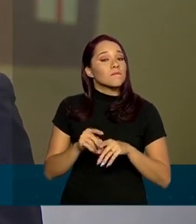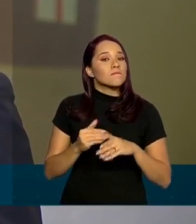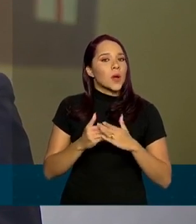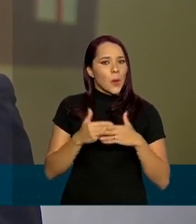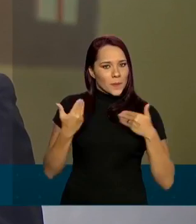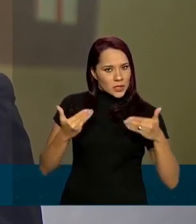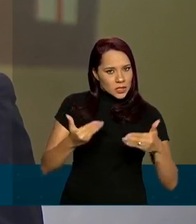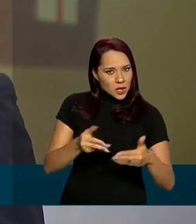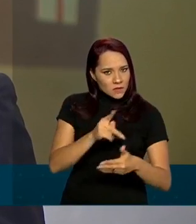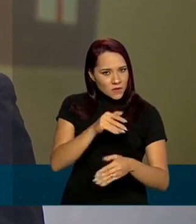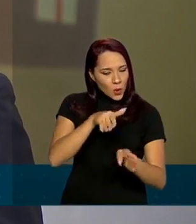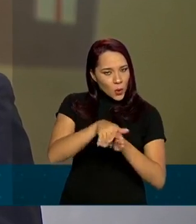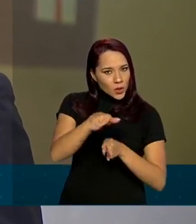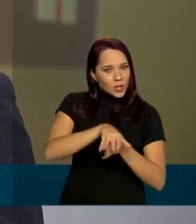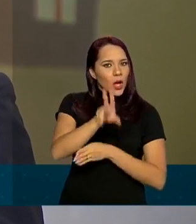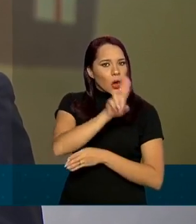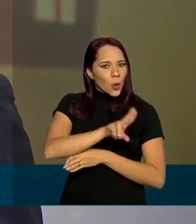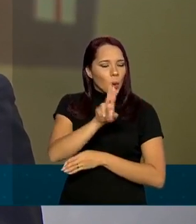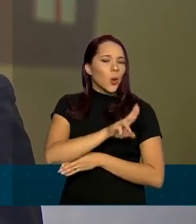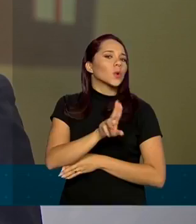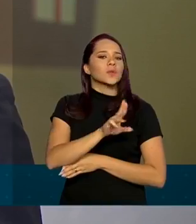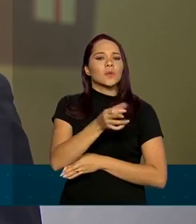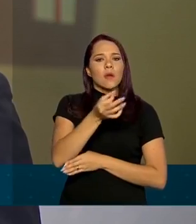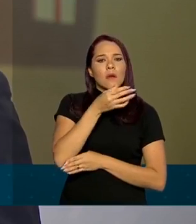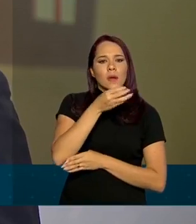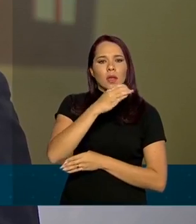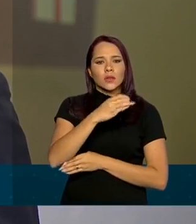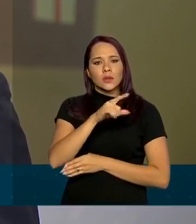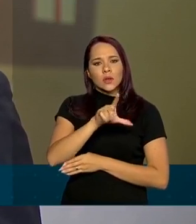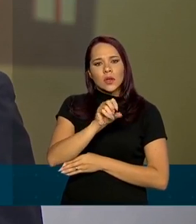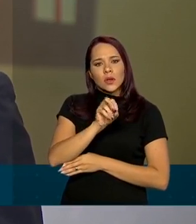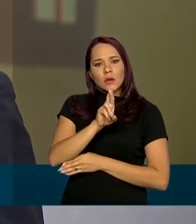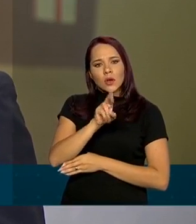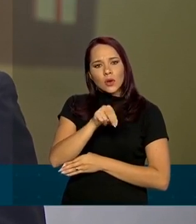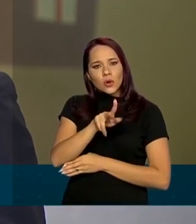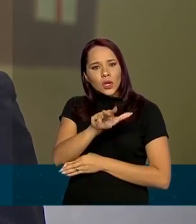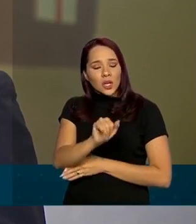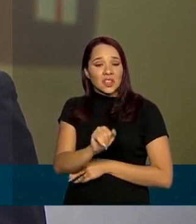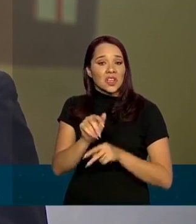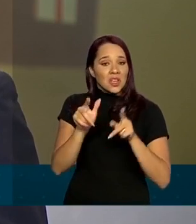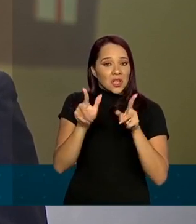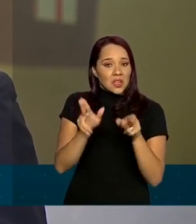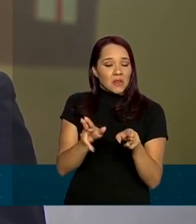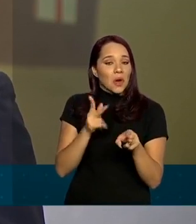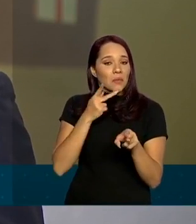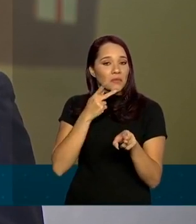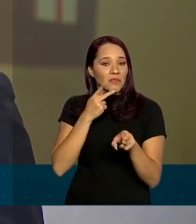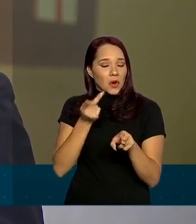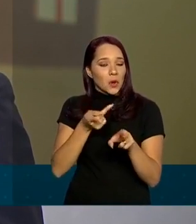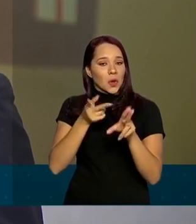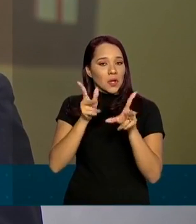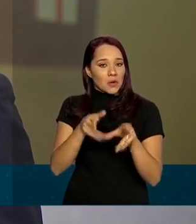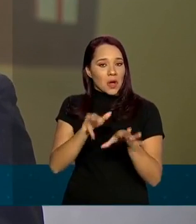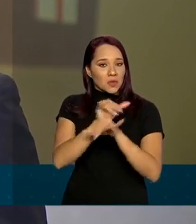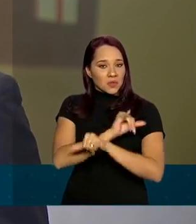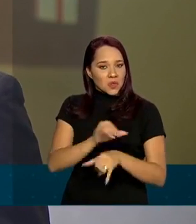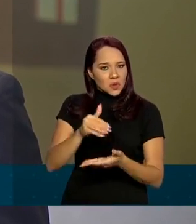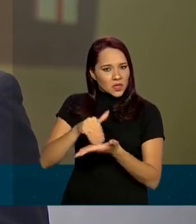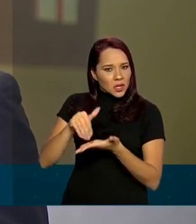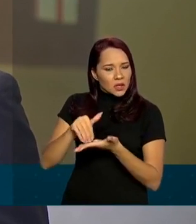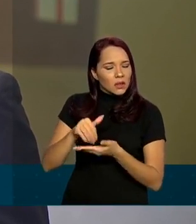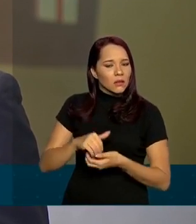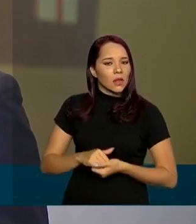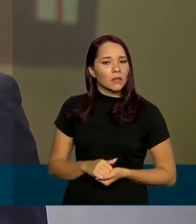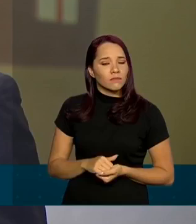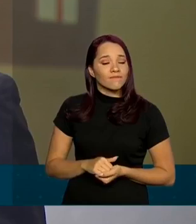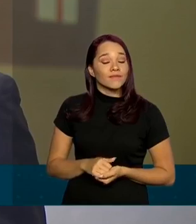ministério vai orientar o uso da cloroquina ou hidroxicloroquina como previu e como anunciou o secretário e